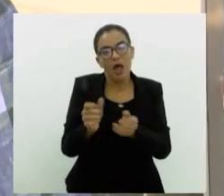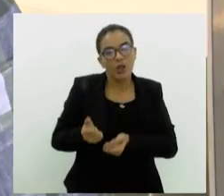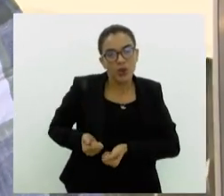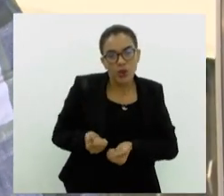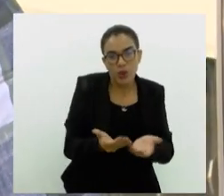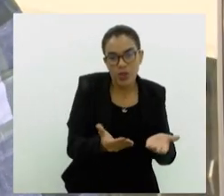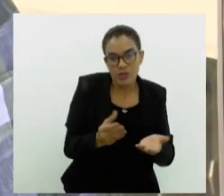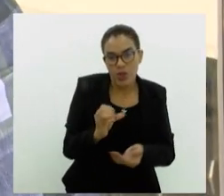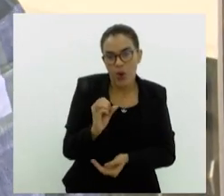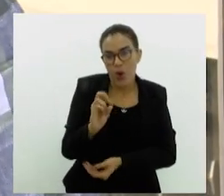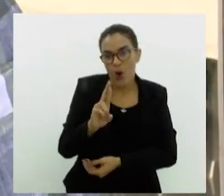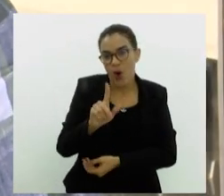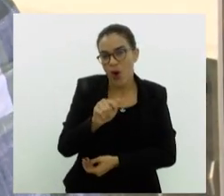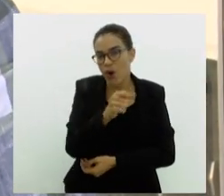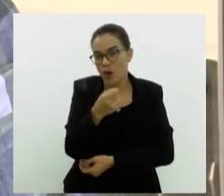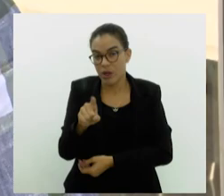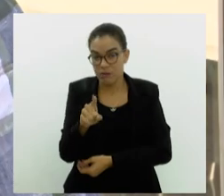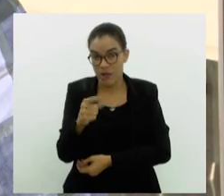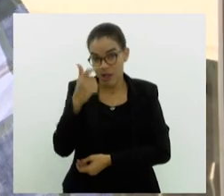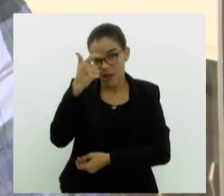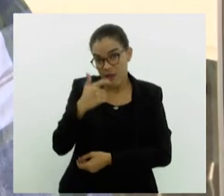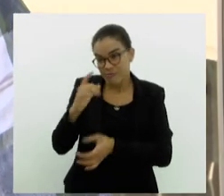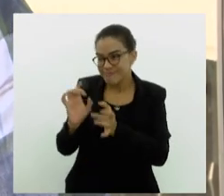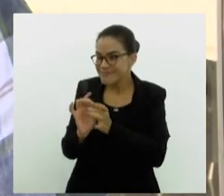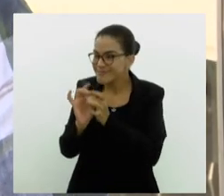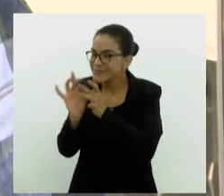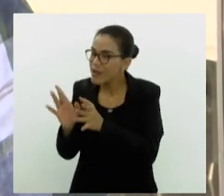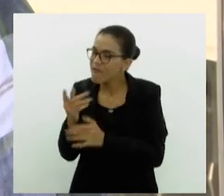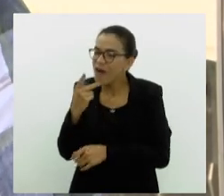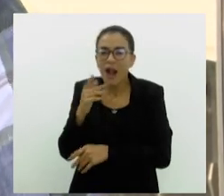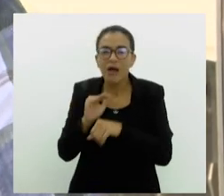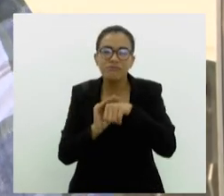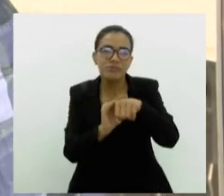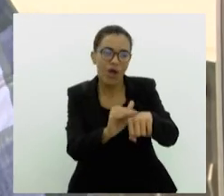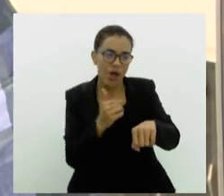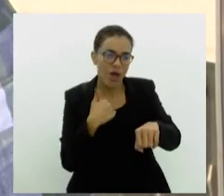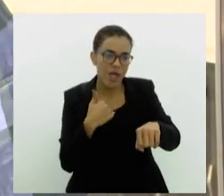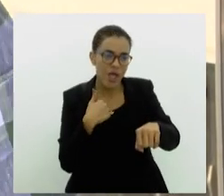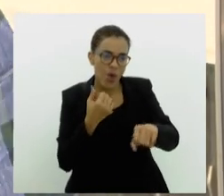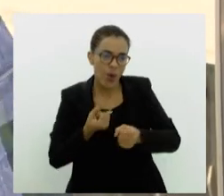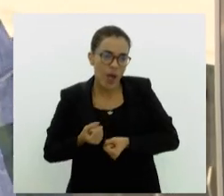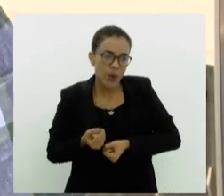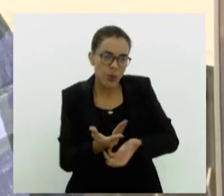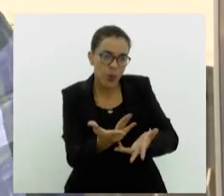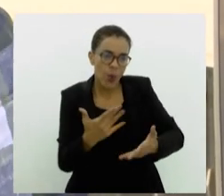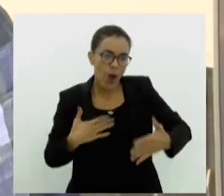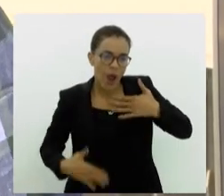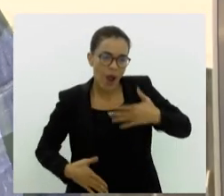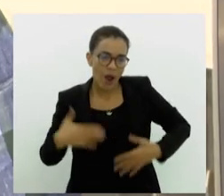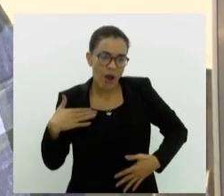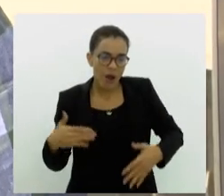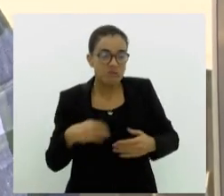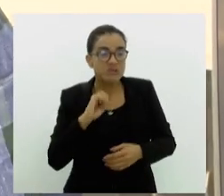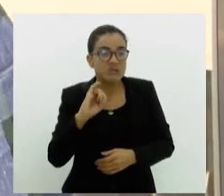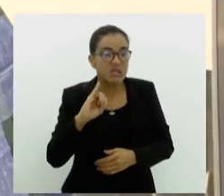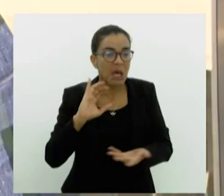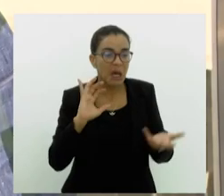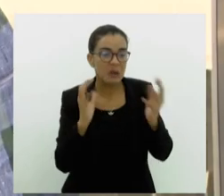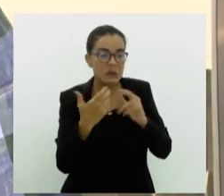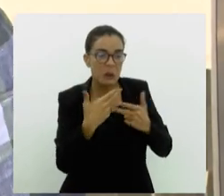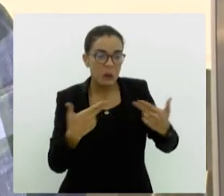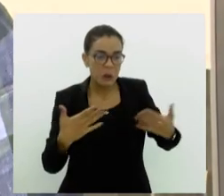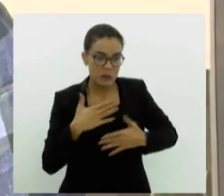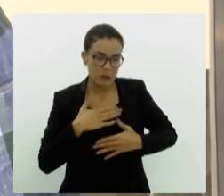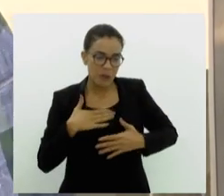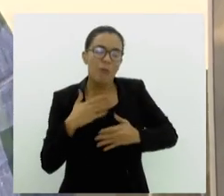órgãos. Portanto, quem deseja doar tem que falar para o seu familiar, olha, eu sou um doador de órgãos, se algo acontecer comigo, por